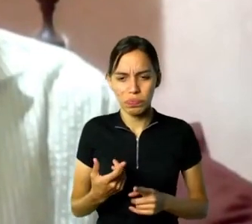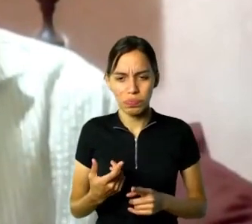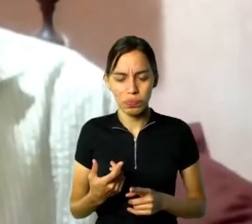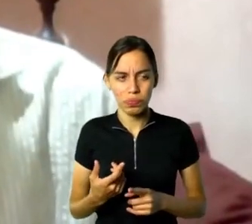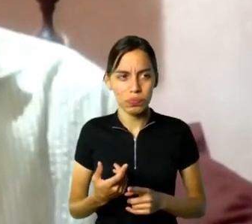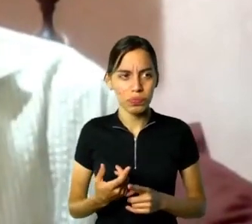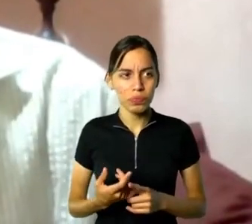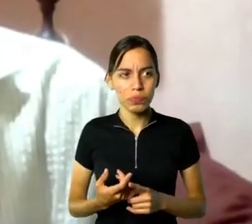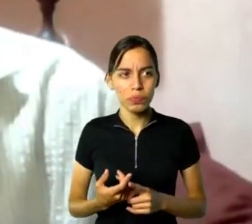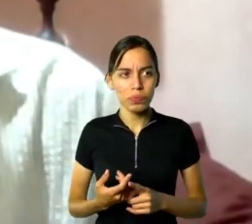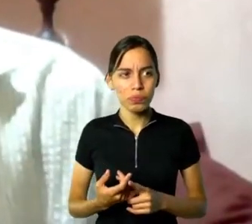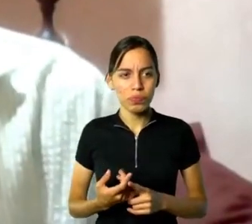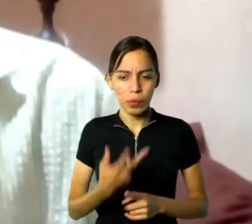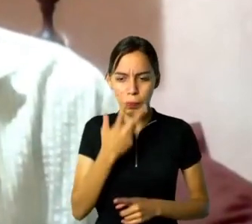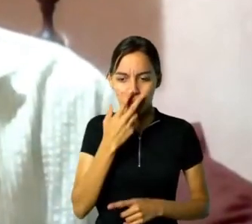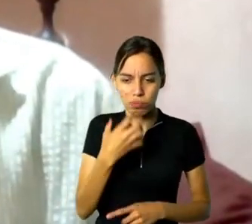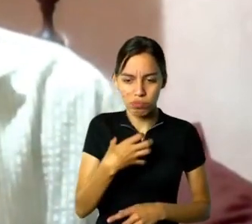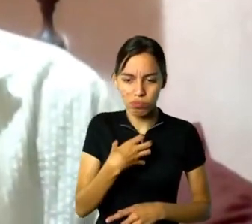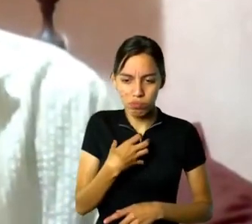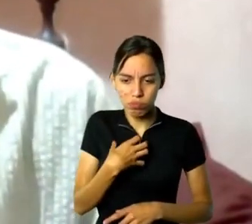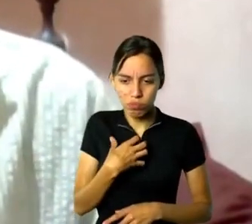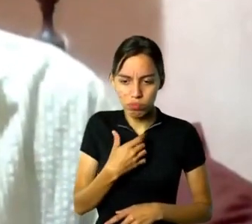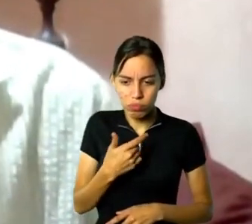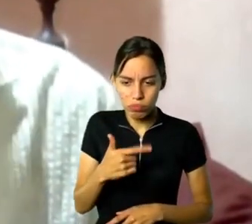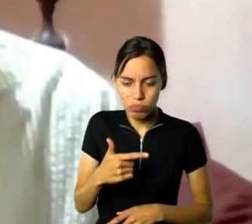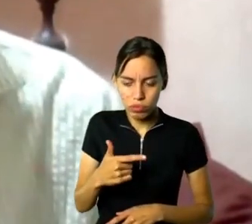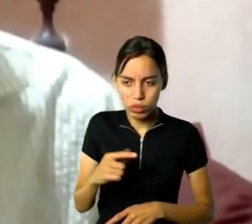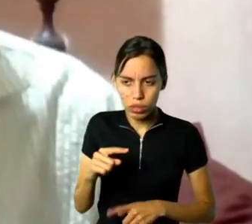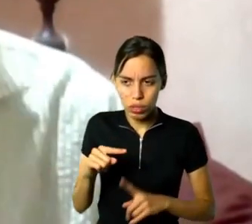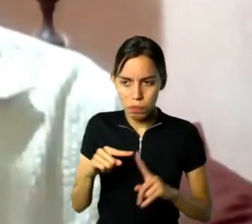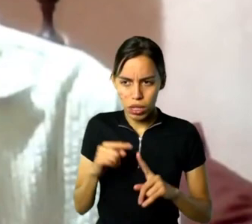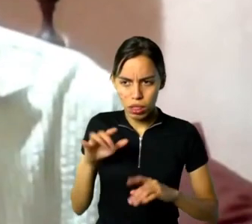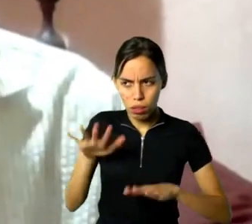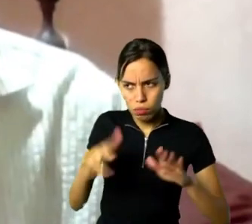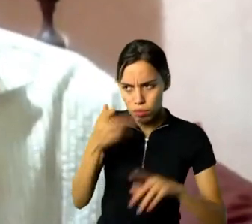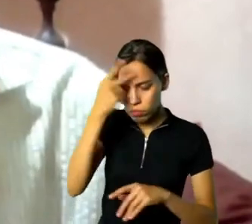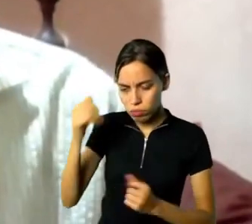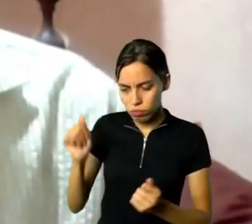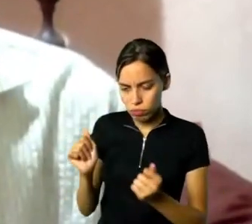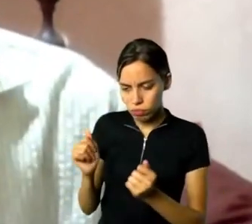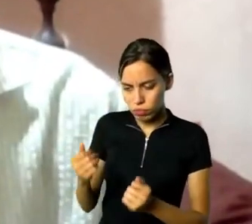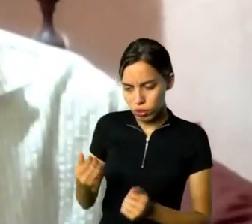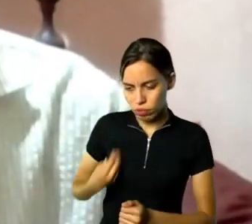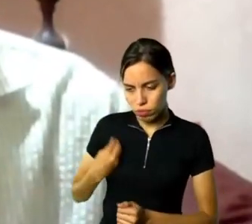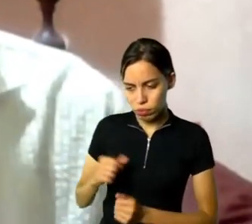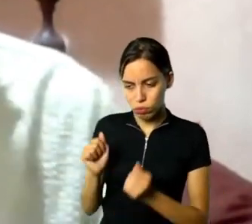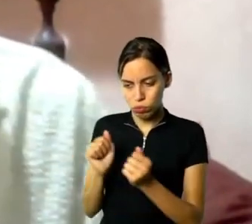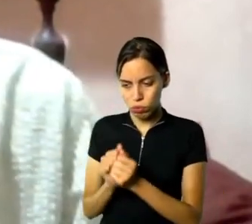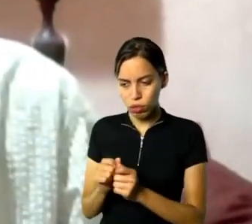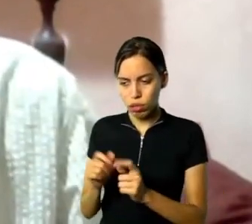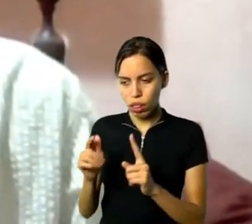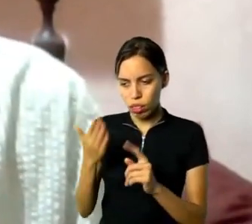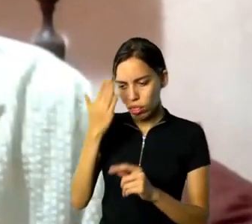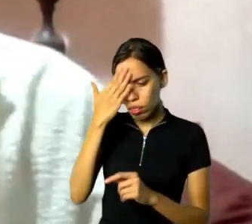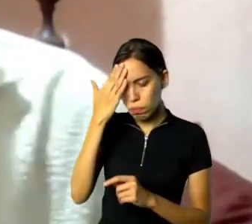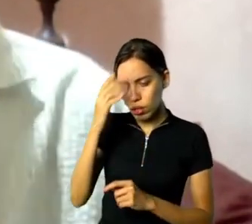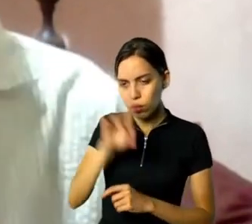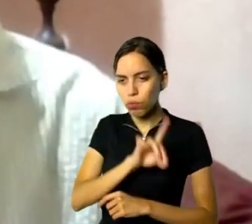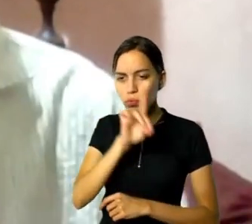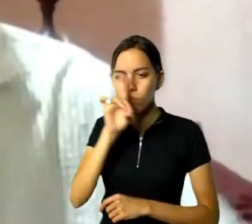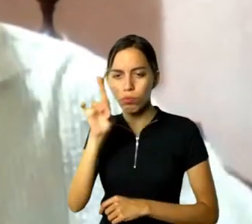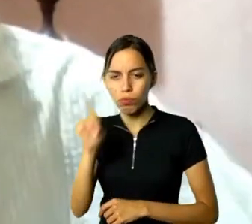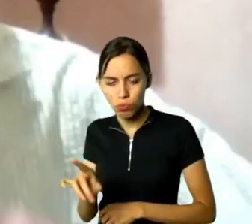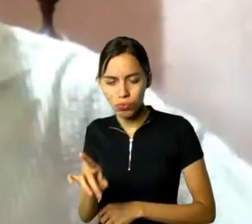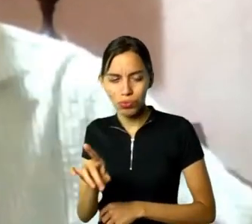mas eu acredito que algumas pessoas que viveram com ele, que conviveram com ele, sabiam que ele ia ser valorizado um dia, tinham